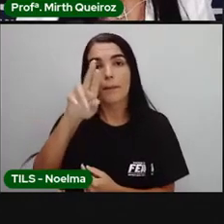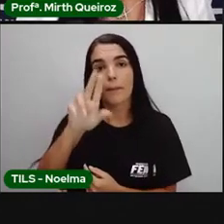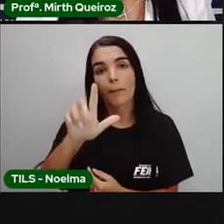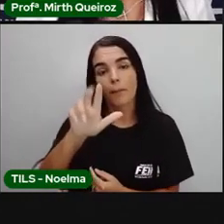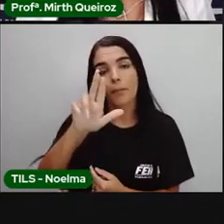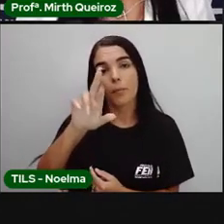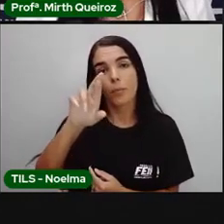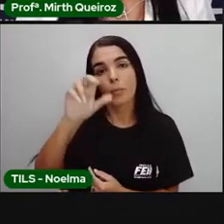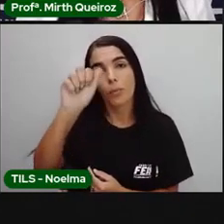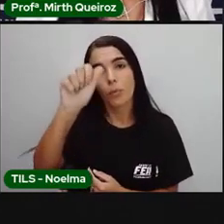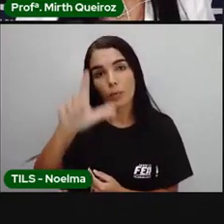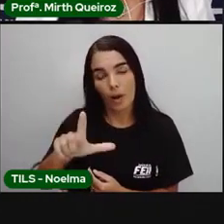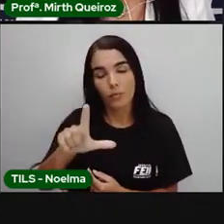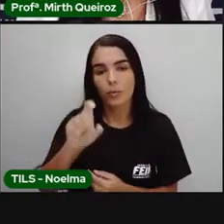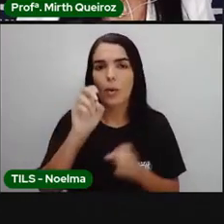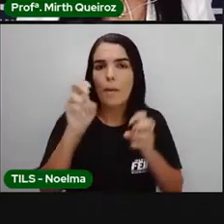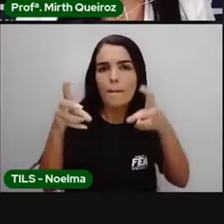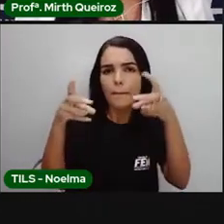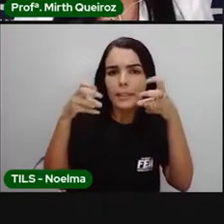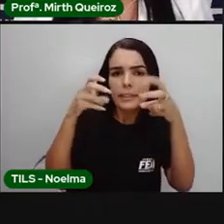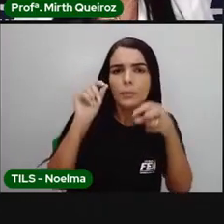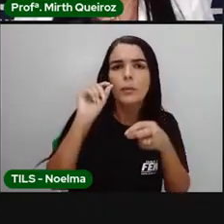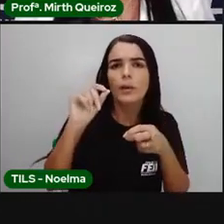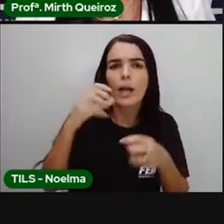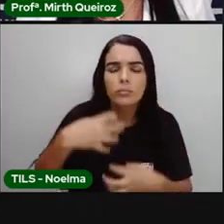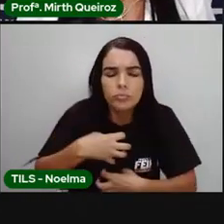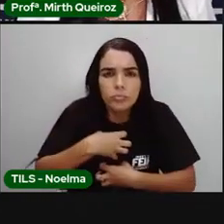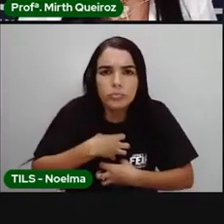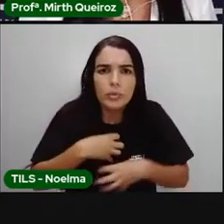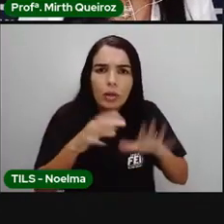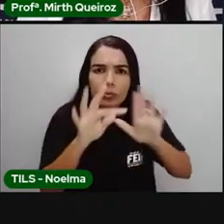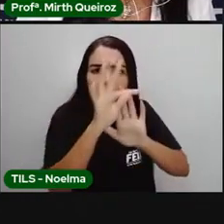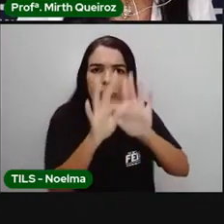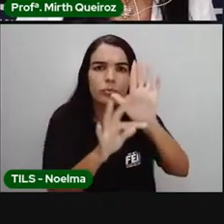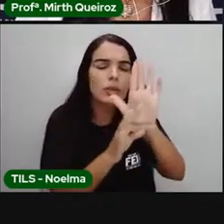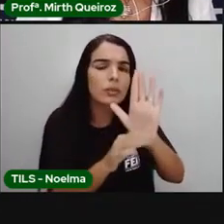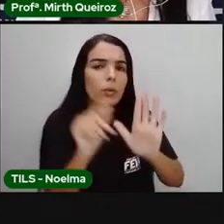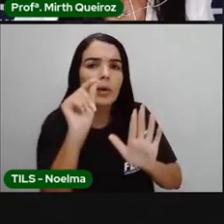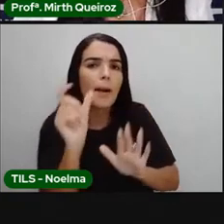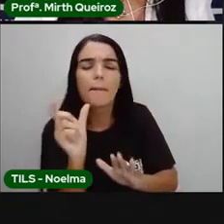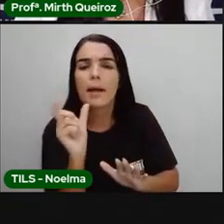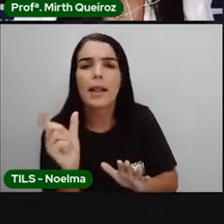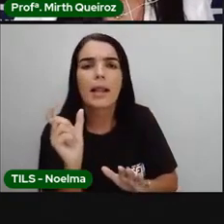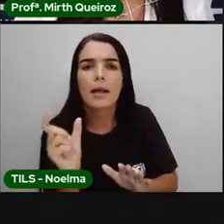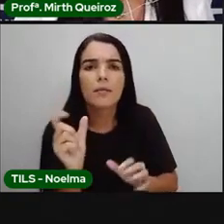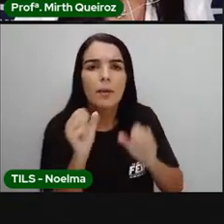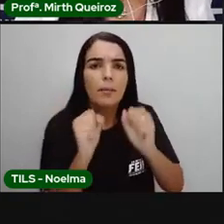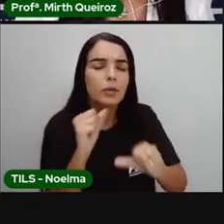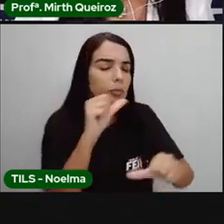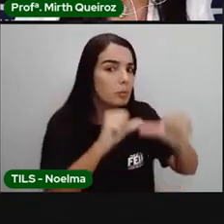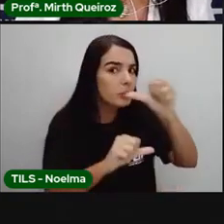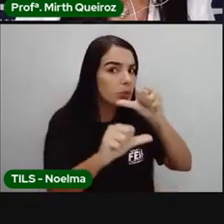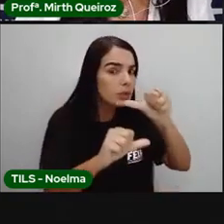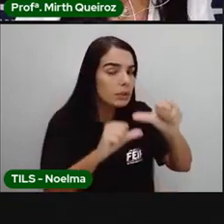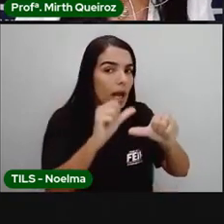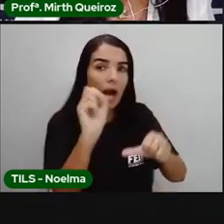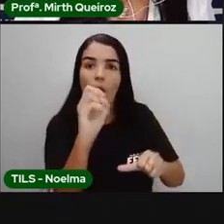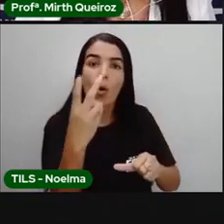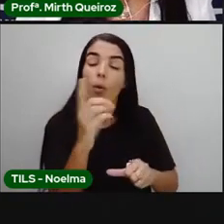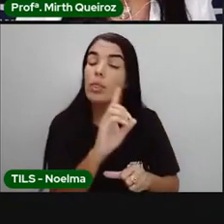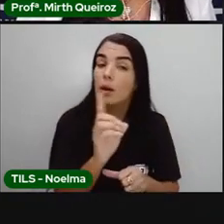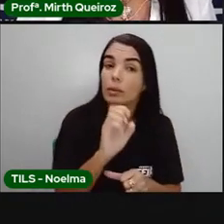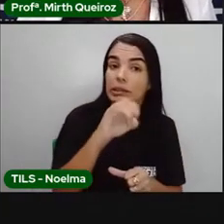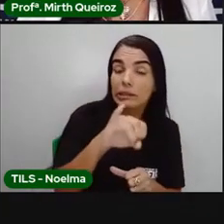sentido do texto que indica quando uma palavra, ela deve ou não variar. Se uma palavra, ela está no singular,